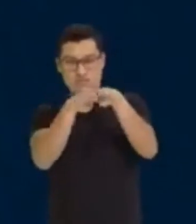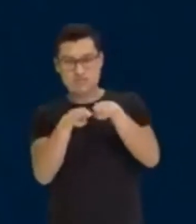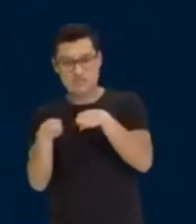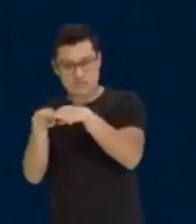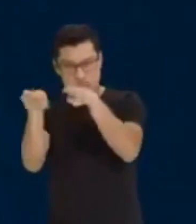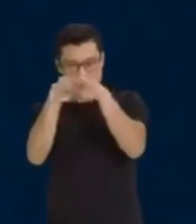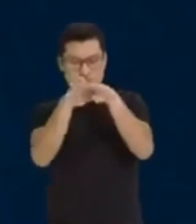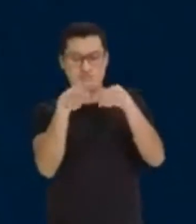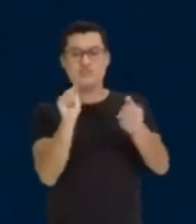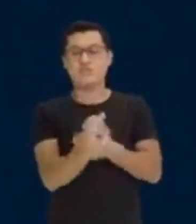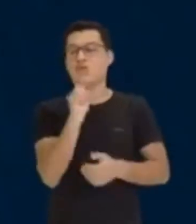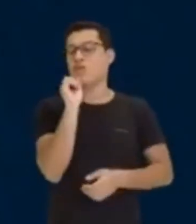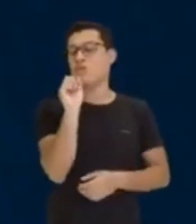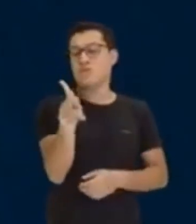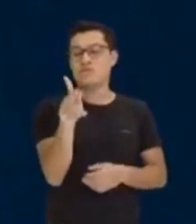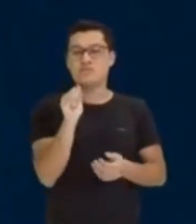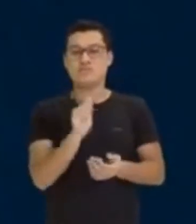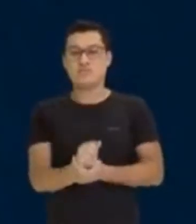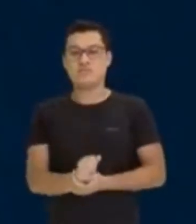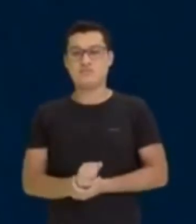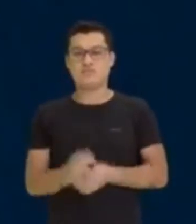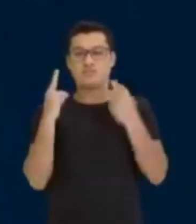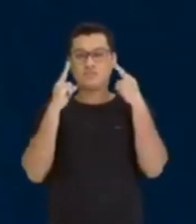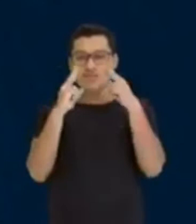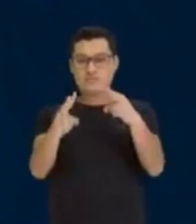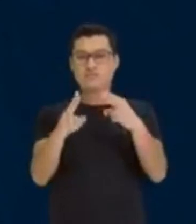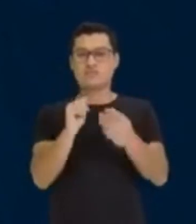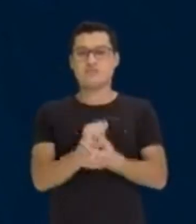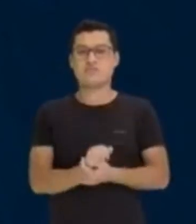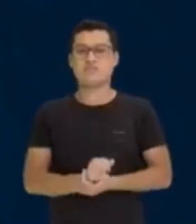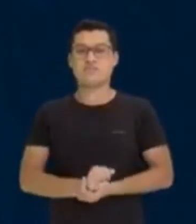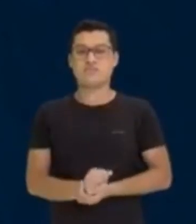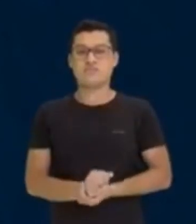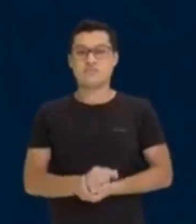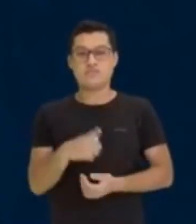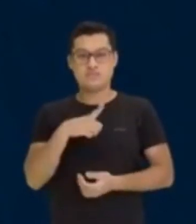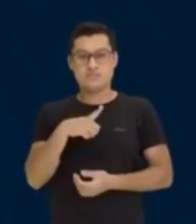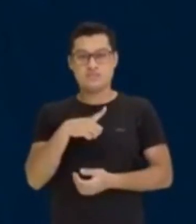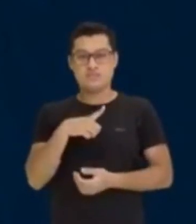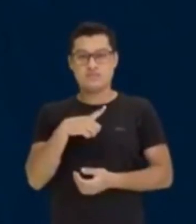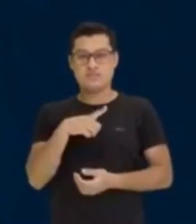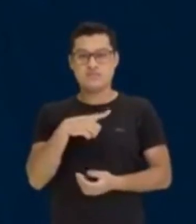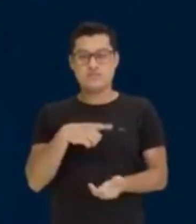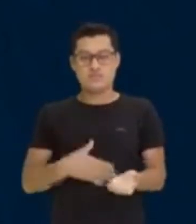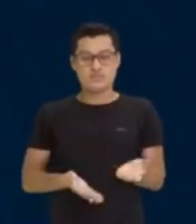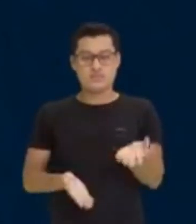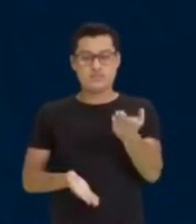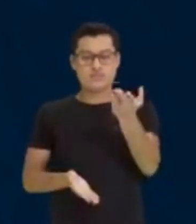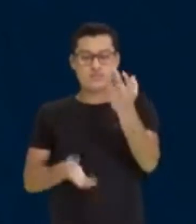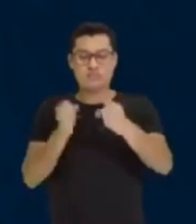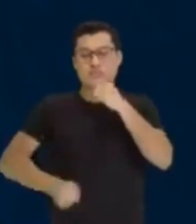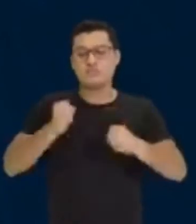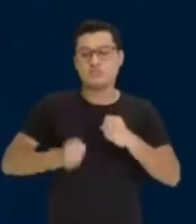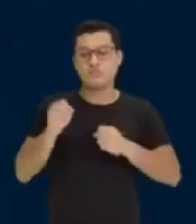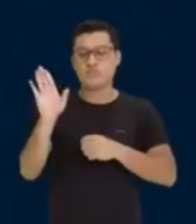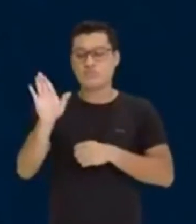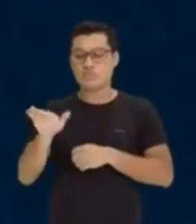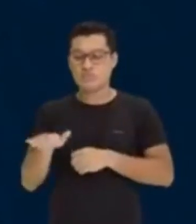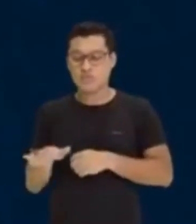proporcionais. Tudo bem? Olha só. Está bem aqui. Já está bem aqui. Ele teve que aumentar a velocidade e